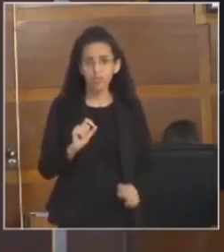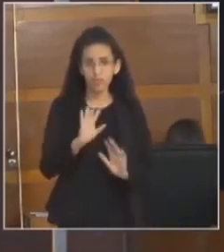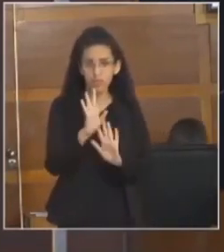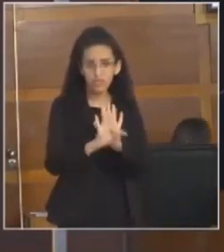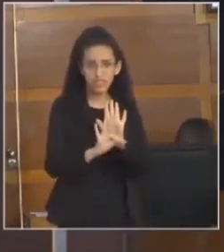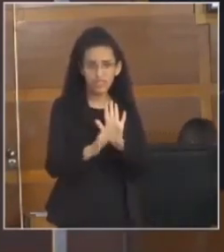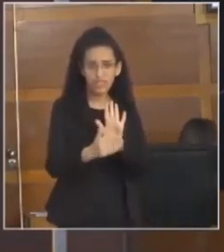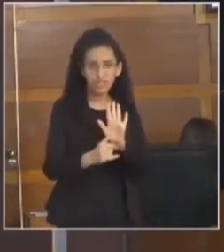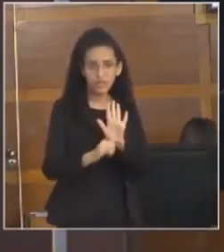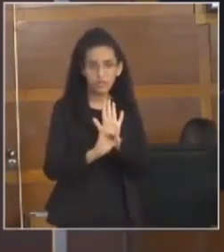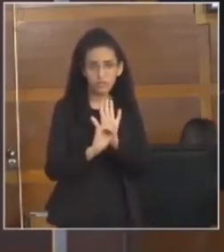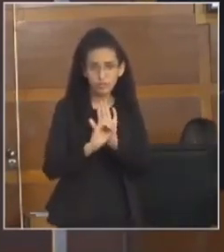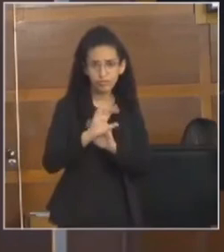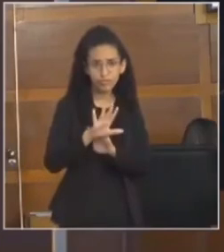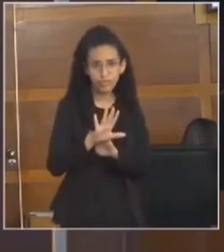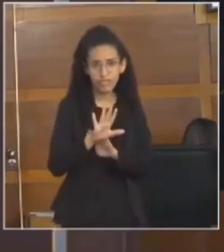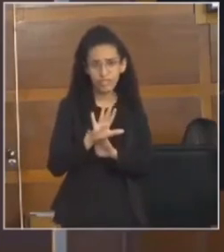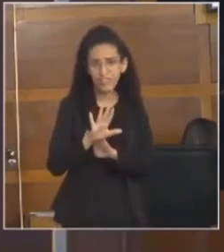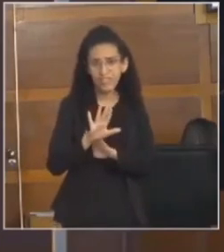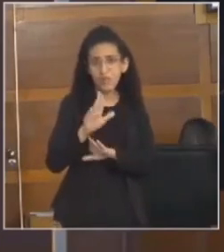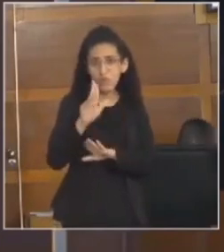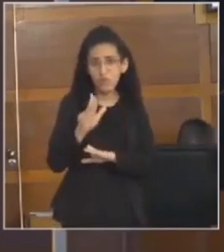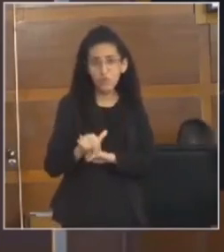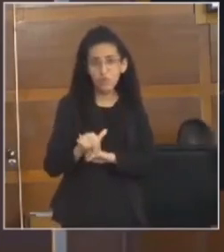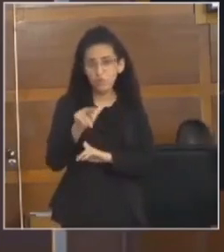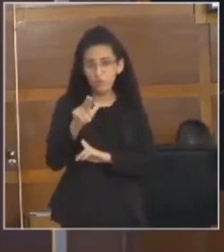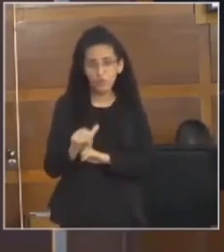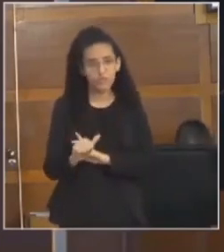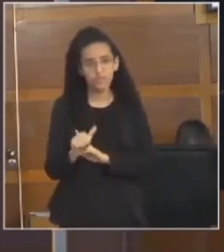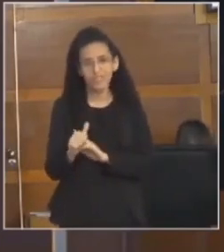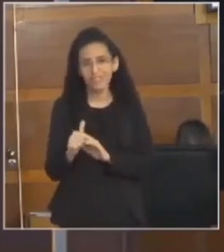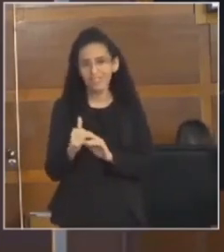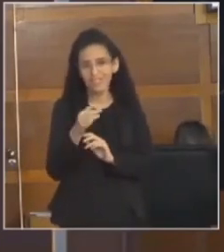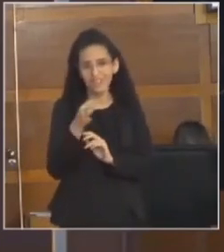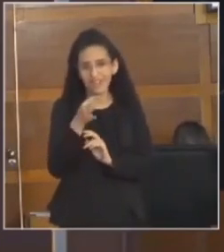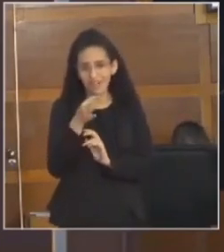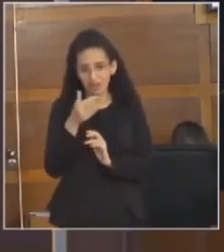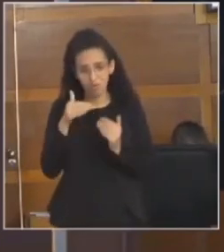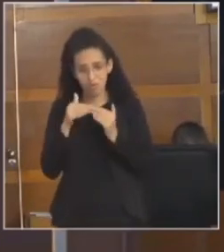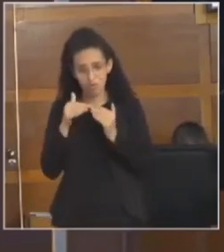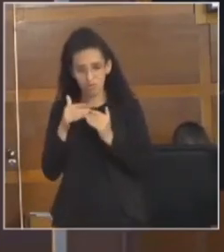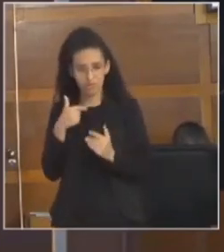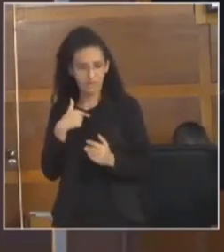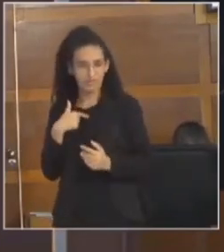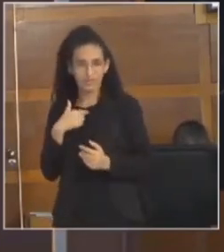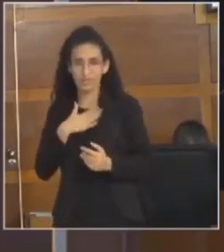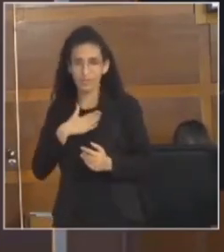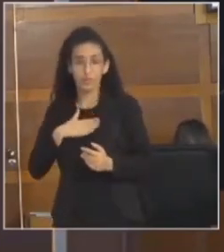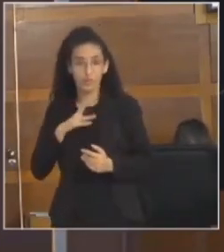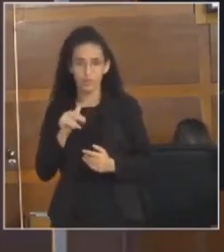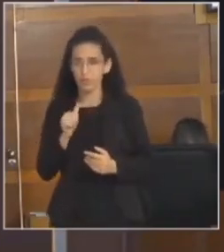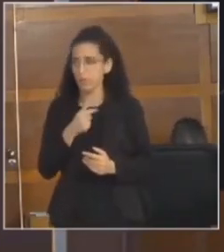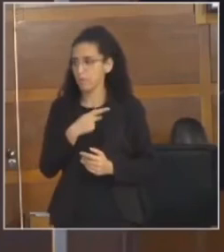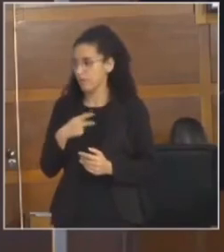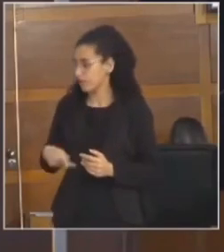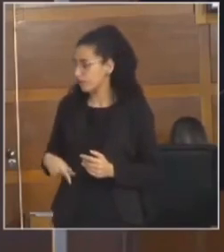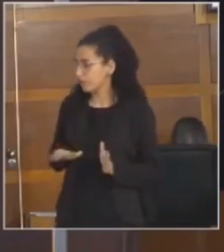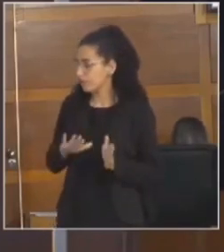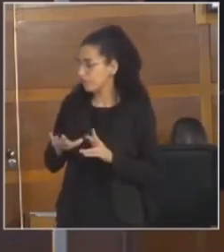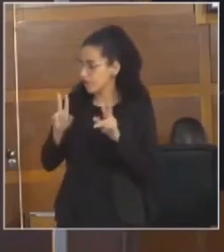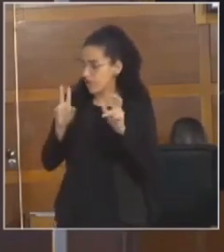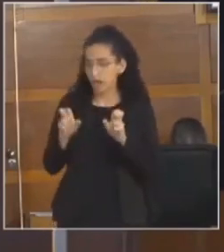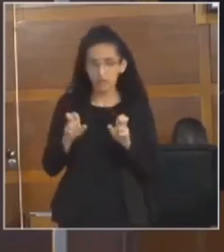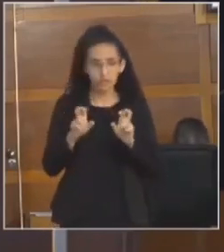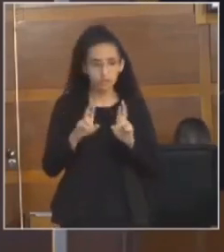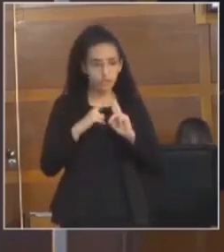publicado não constou em hipótese alguma com a minha concordância. Presidente, sobre a